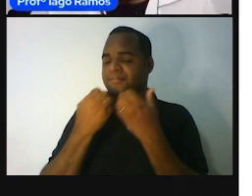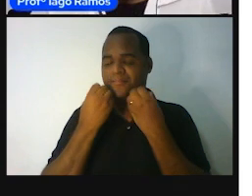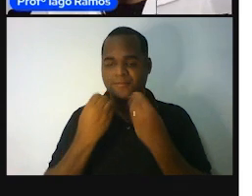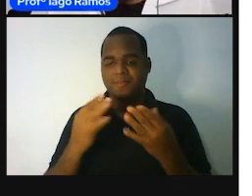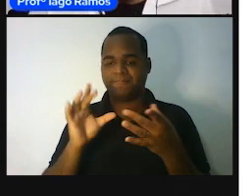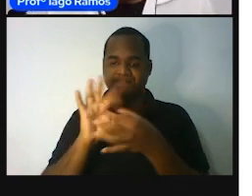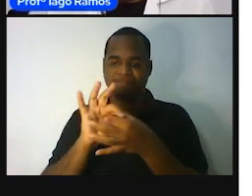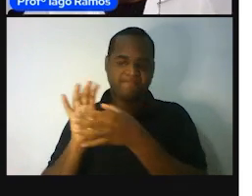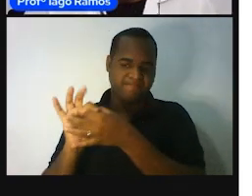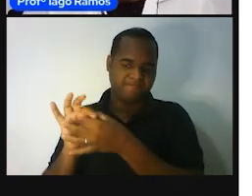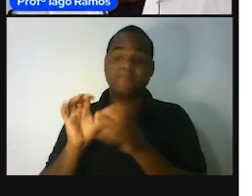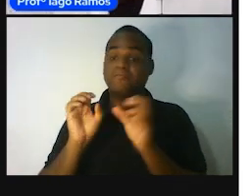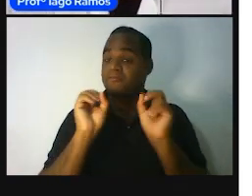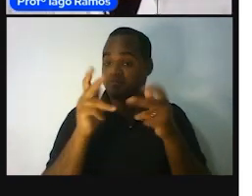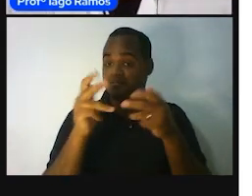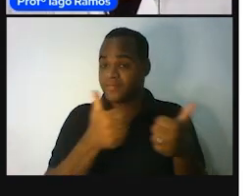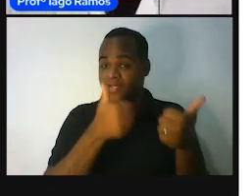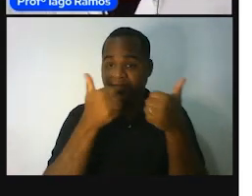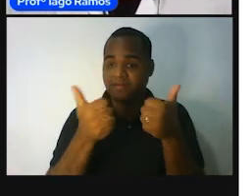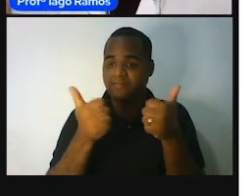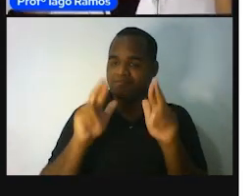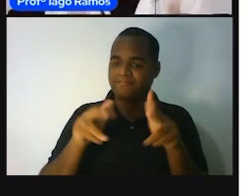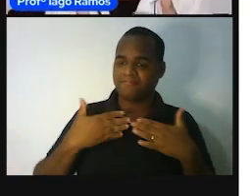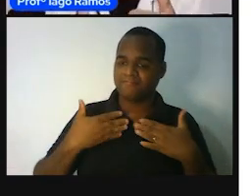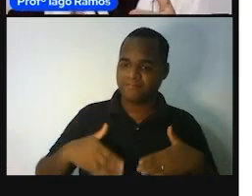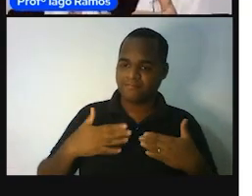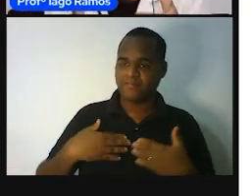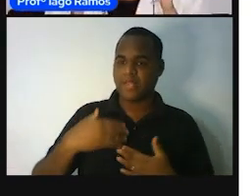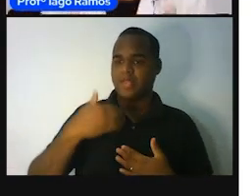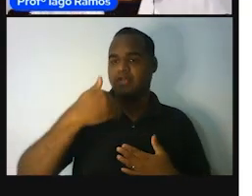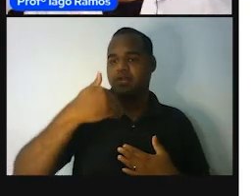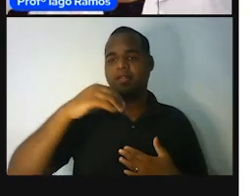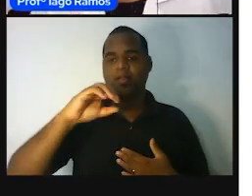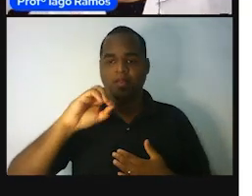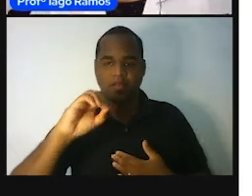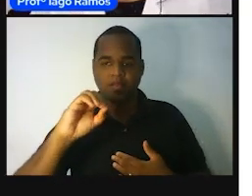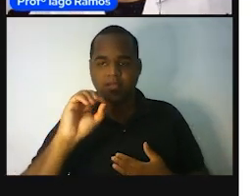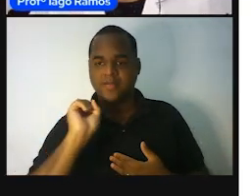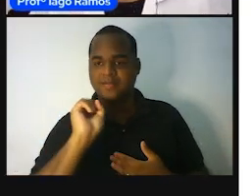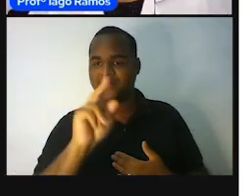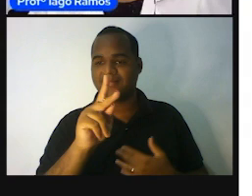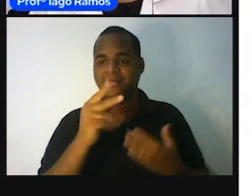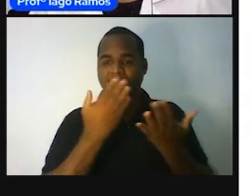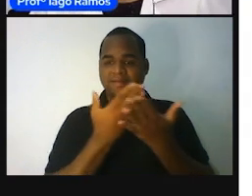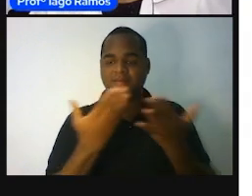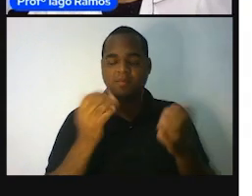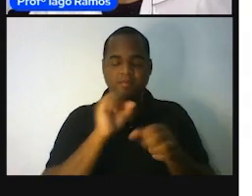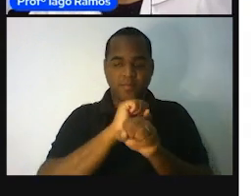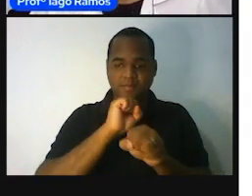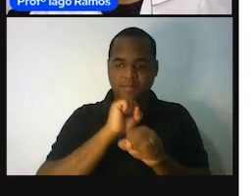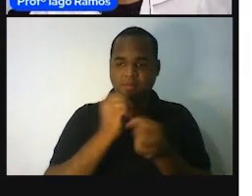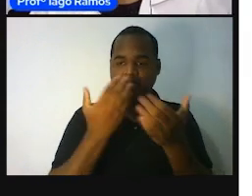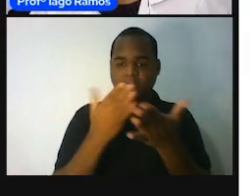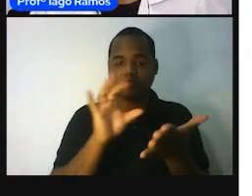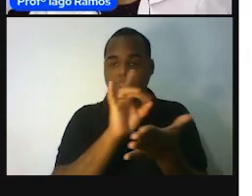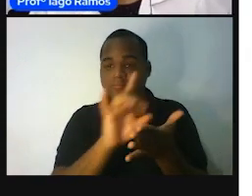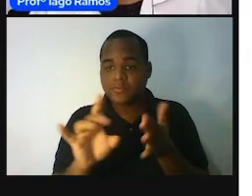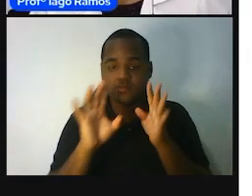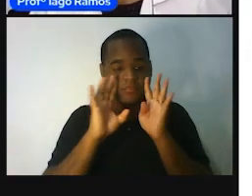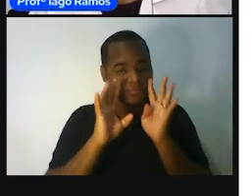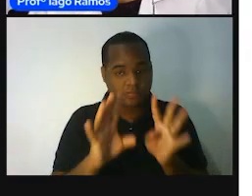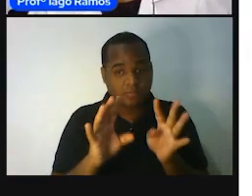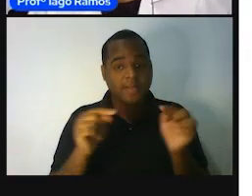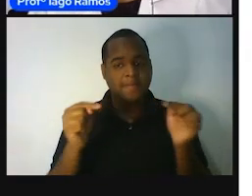bem-vindos, nossa ideia para vocês, ó, eu me pego que essa aula eu ia pedir várias vezes para fazer,